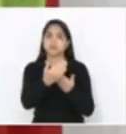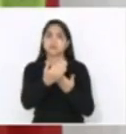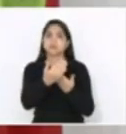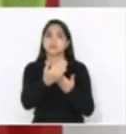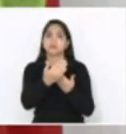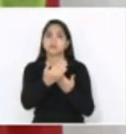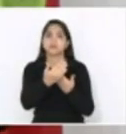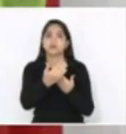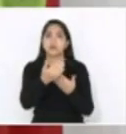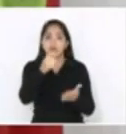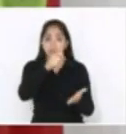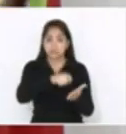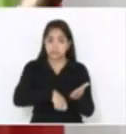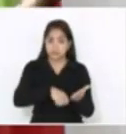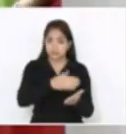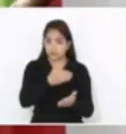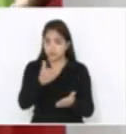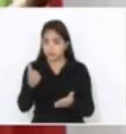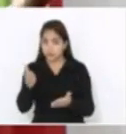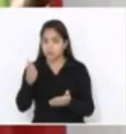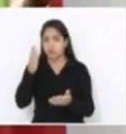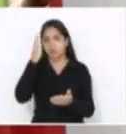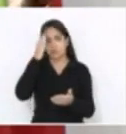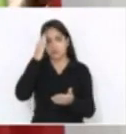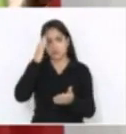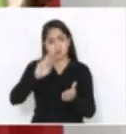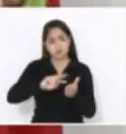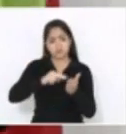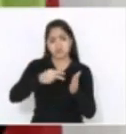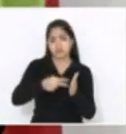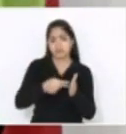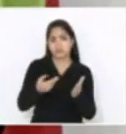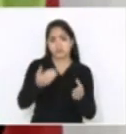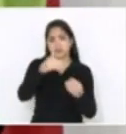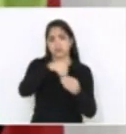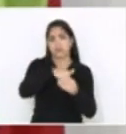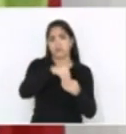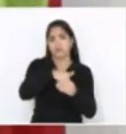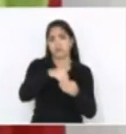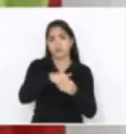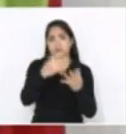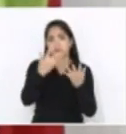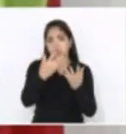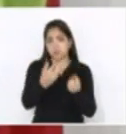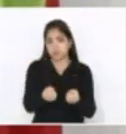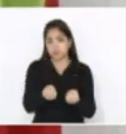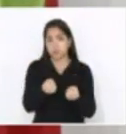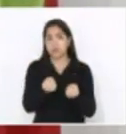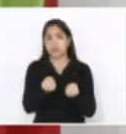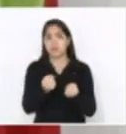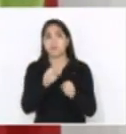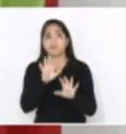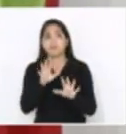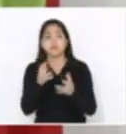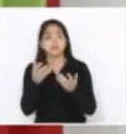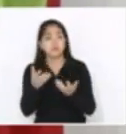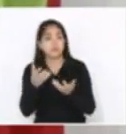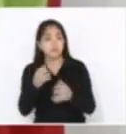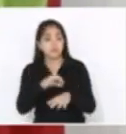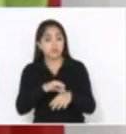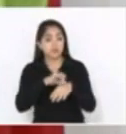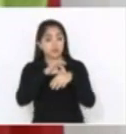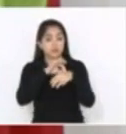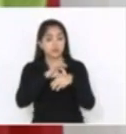a assinatura e sei que isso não significa que vão votar a favor, mas eu queria que pelo menos o líder do